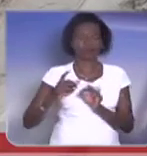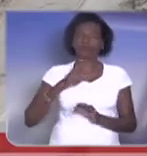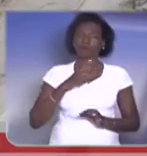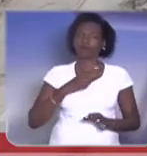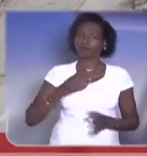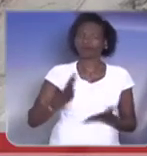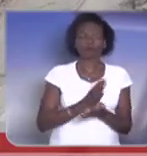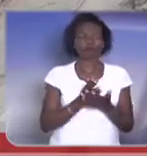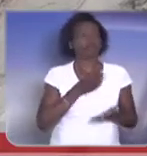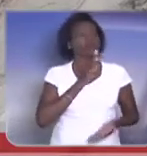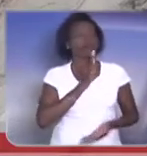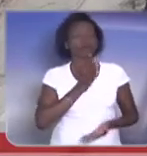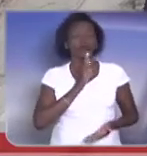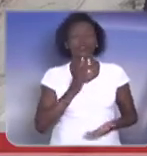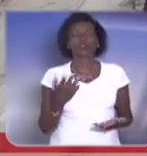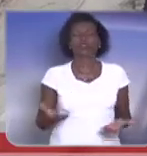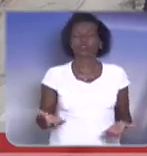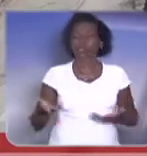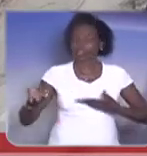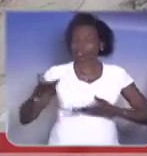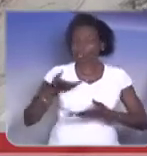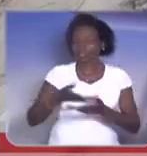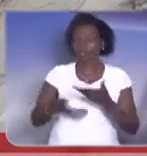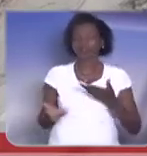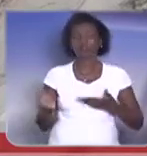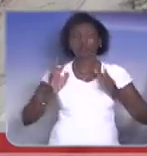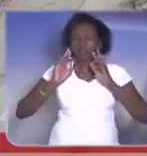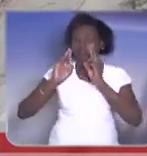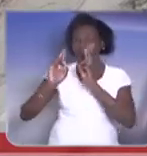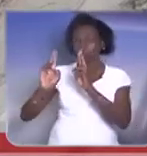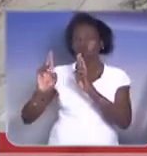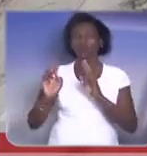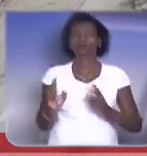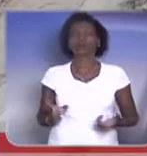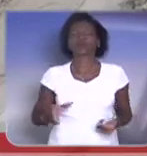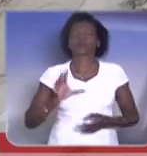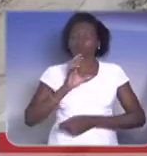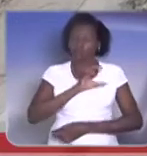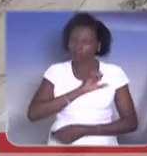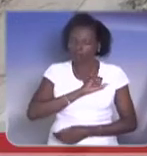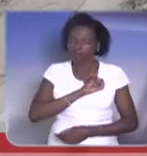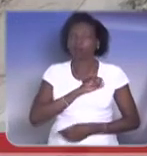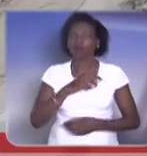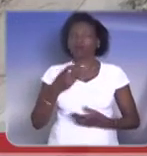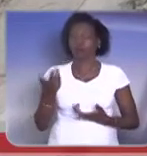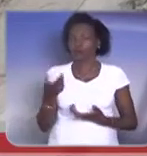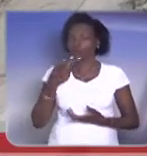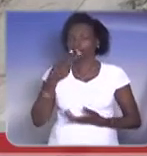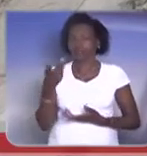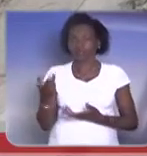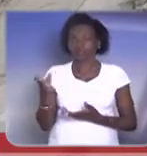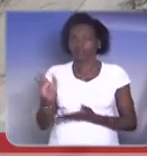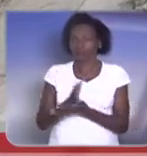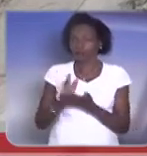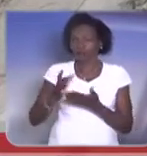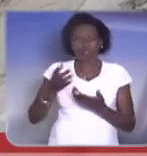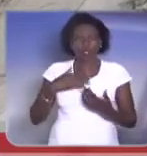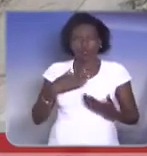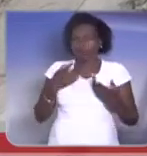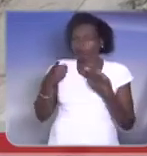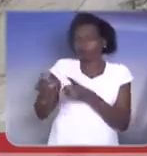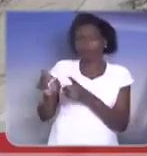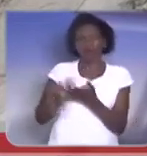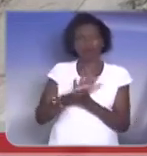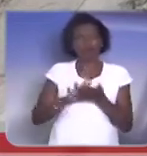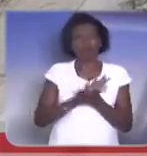conhecimento, do nosso relacionamento, com o maior respeito e com o maior carinho eu me dirijo a essas pessoas, sem querer ofender ou qualquer tomar